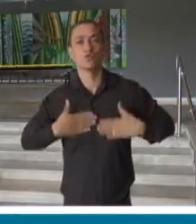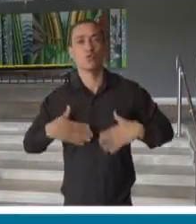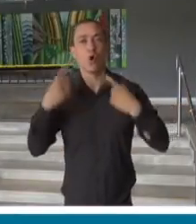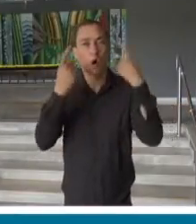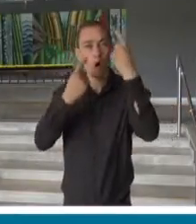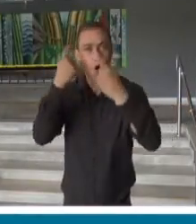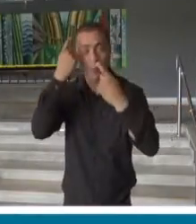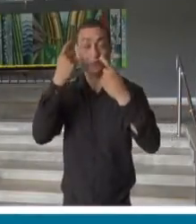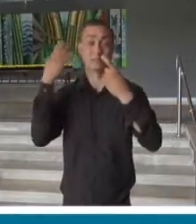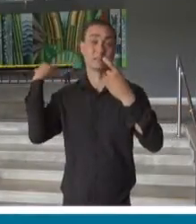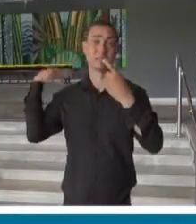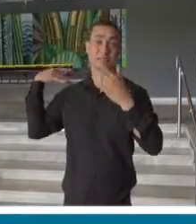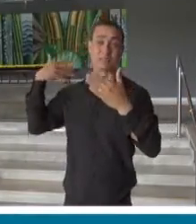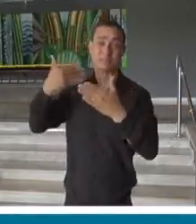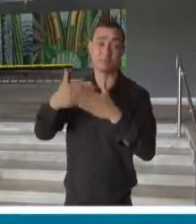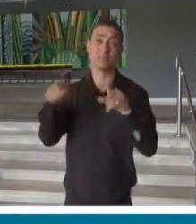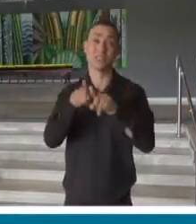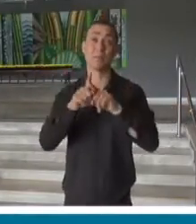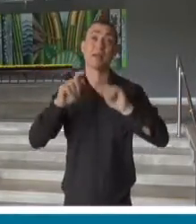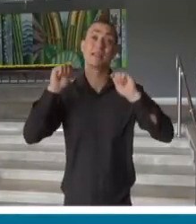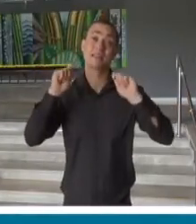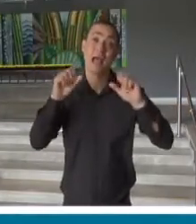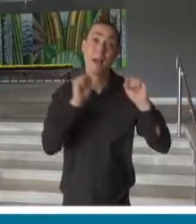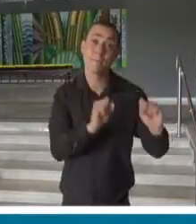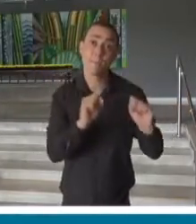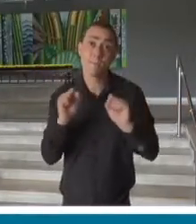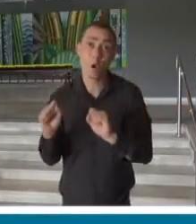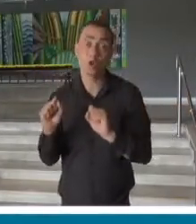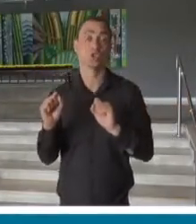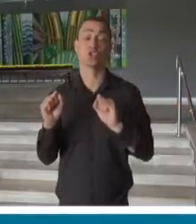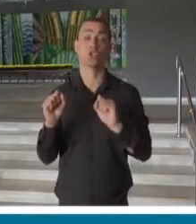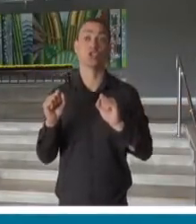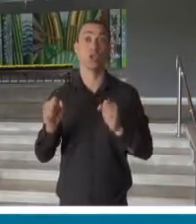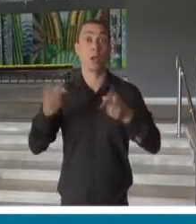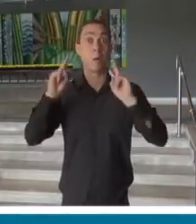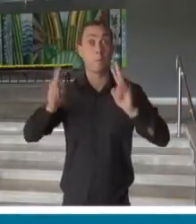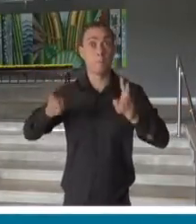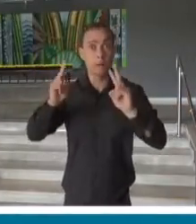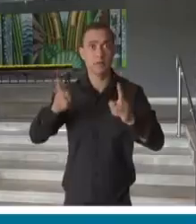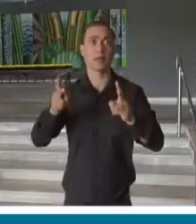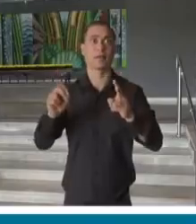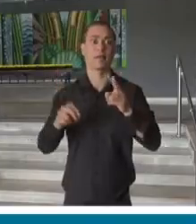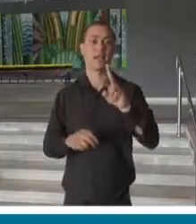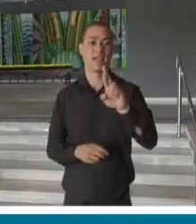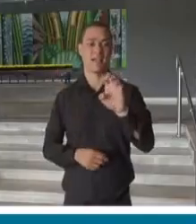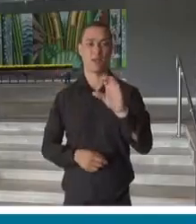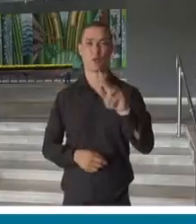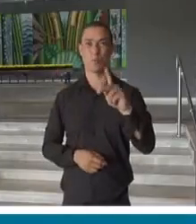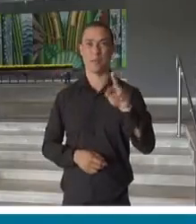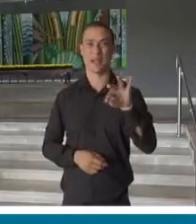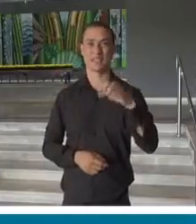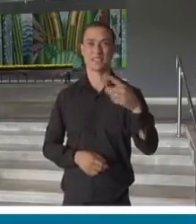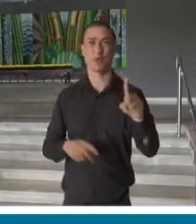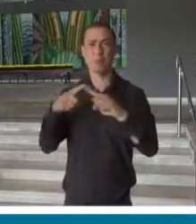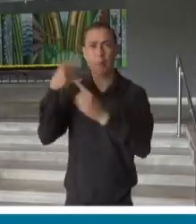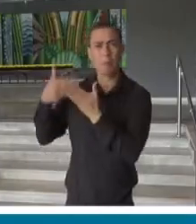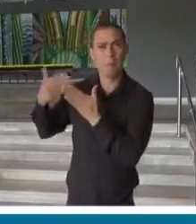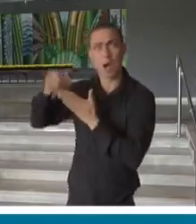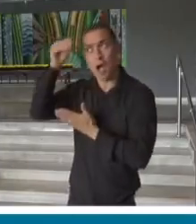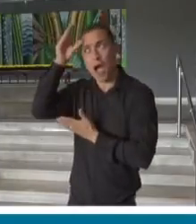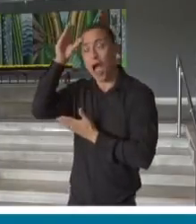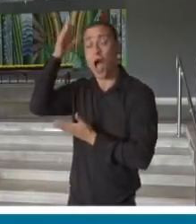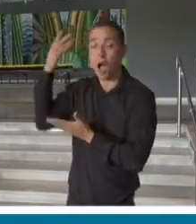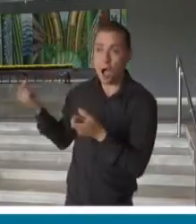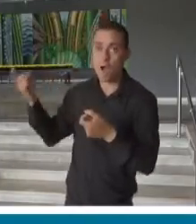ter passado, também traz a possibilidade, como eu disse, a gente mantém as recuperações para quem precisa, então a gente pode ter atividades